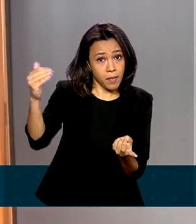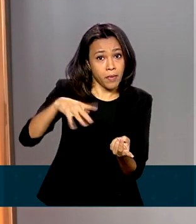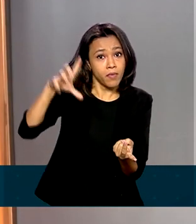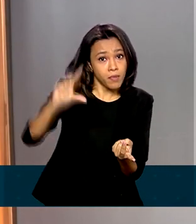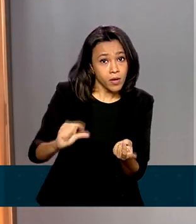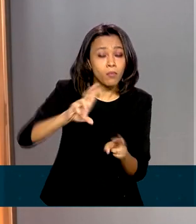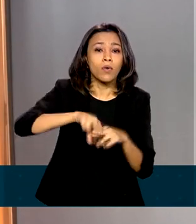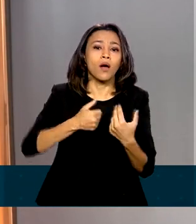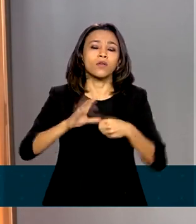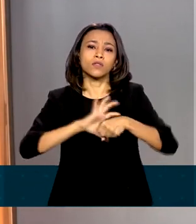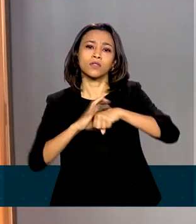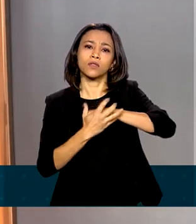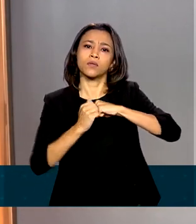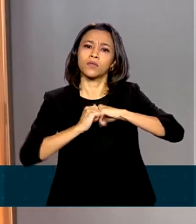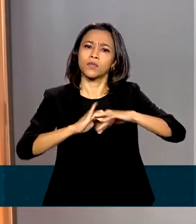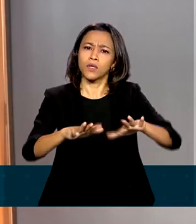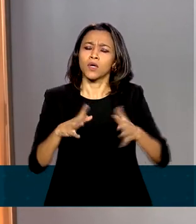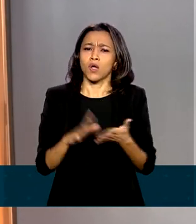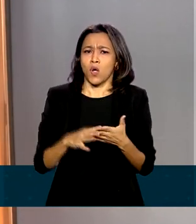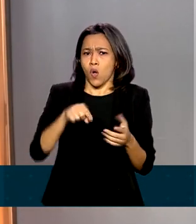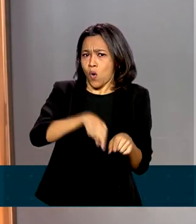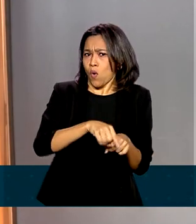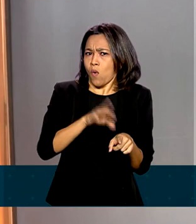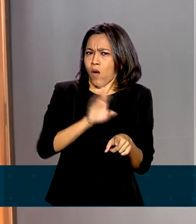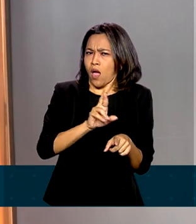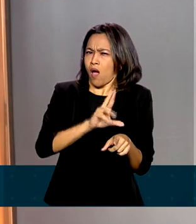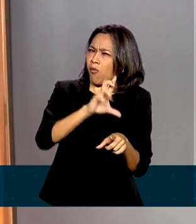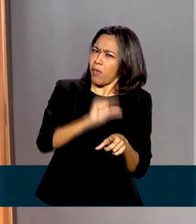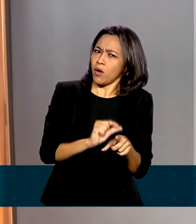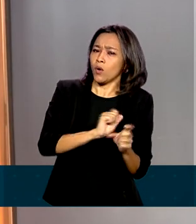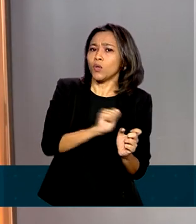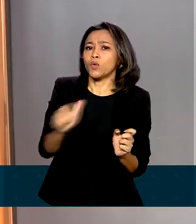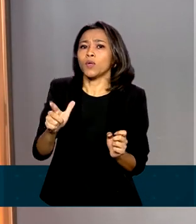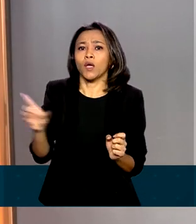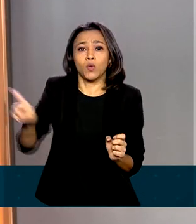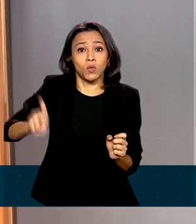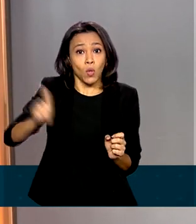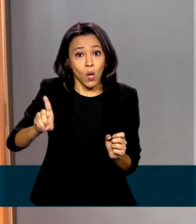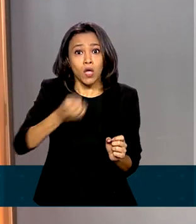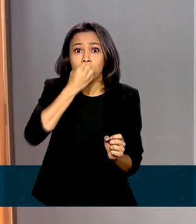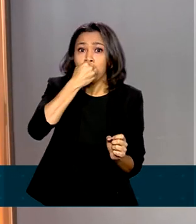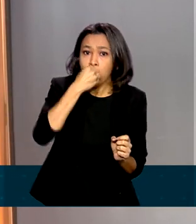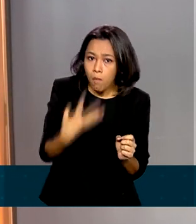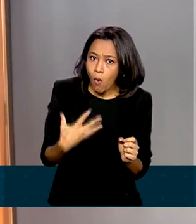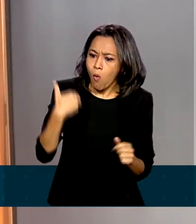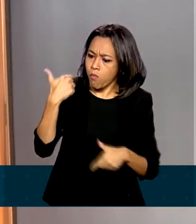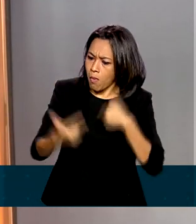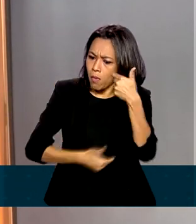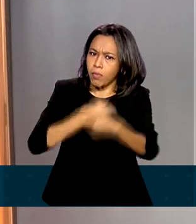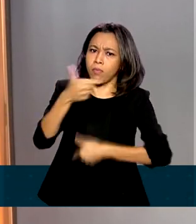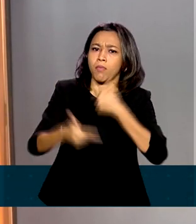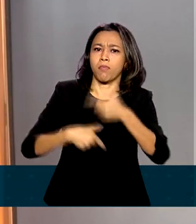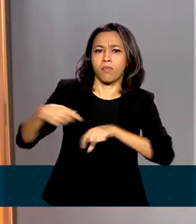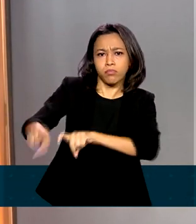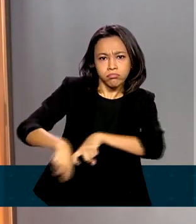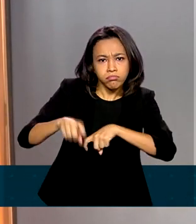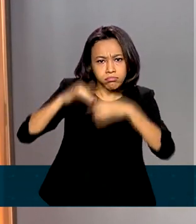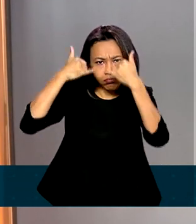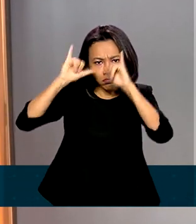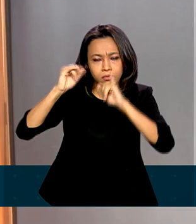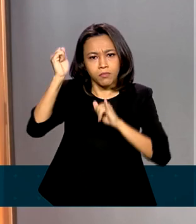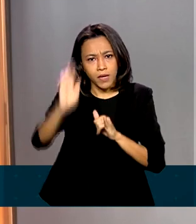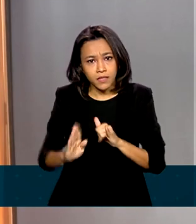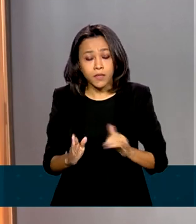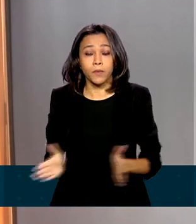desvalorizado frente ao dólar e o bom desempenho da agropecuária brasileira. Nos seis primeiros meses de 2020,